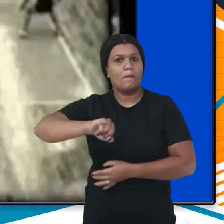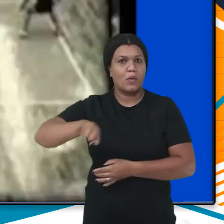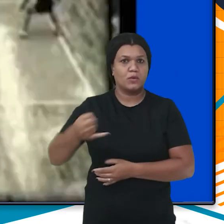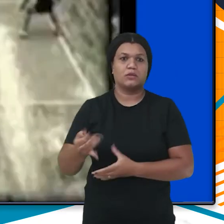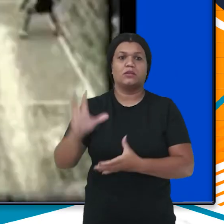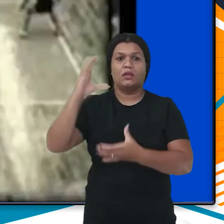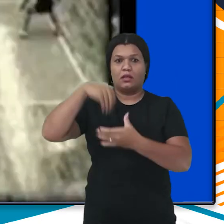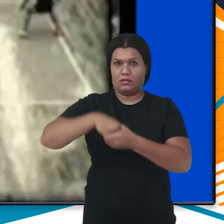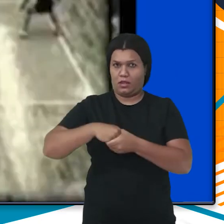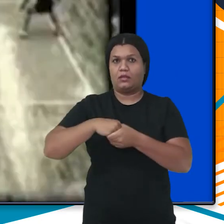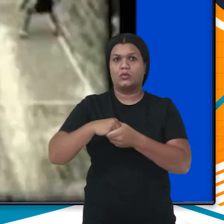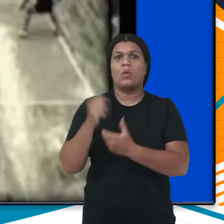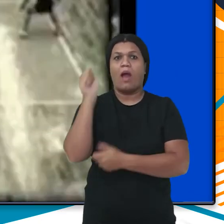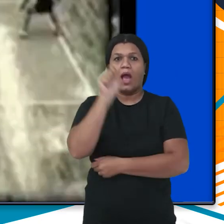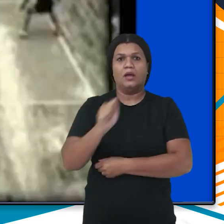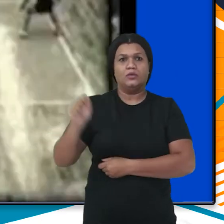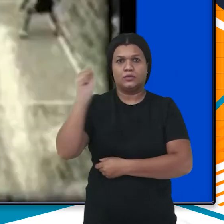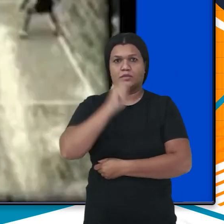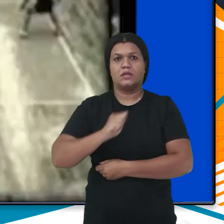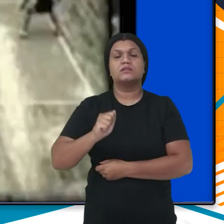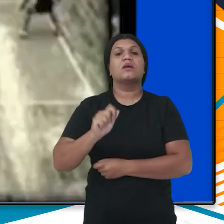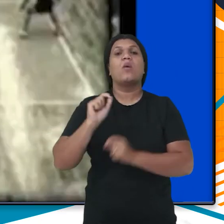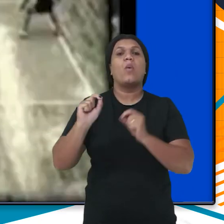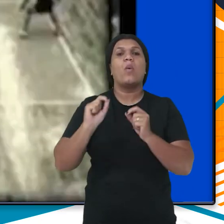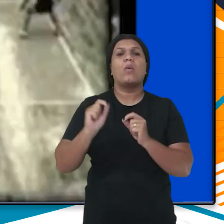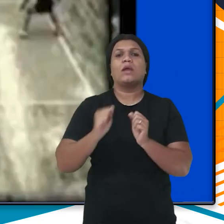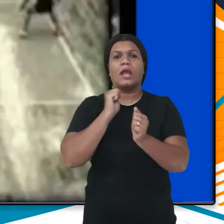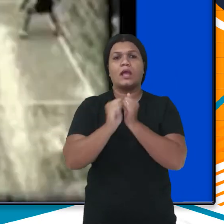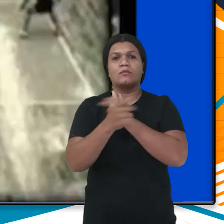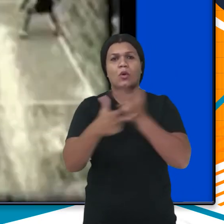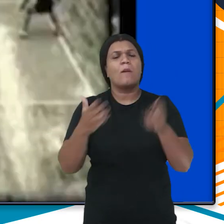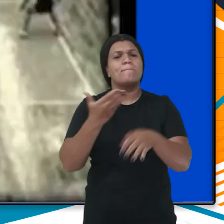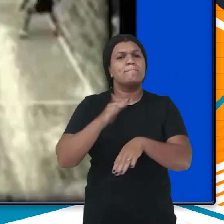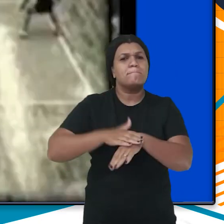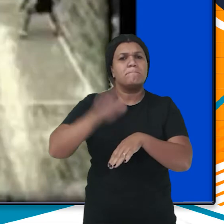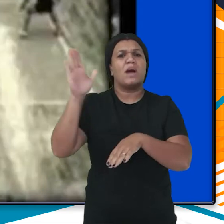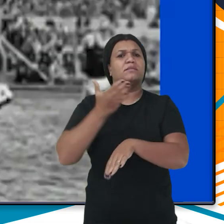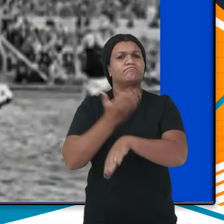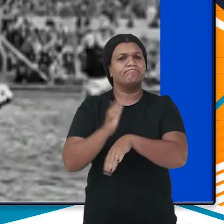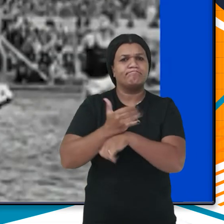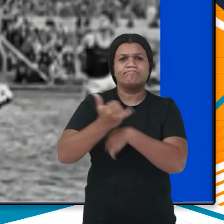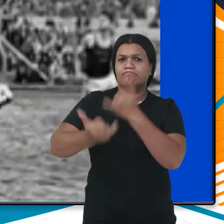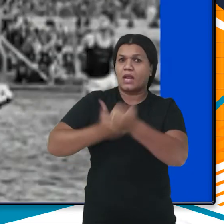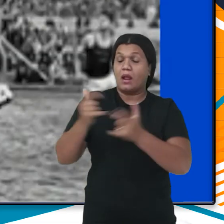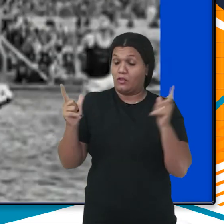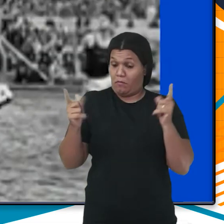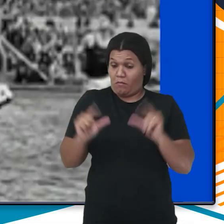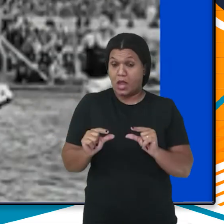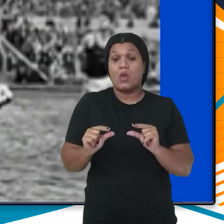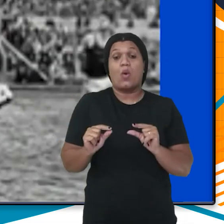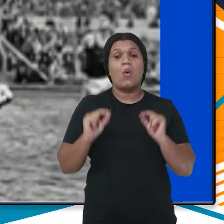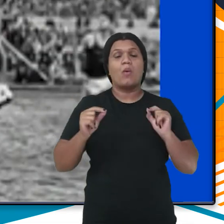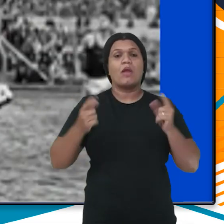Cristã de Moços um esporte mais recreativo que a calistenia e com o menor desgaste e contato físico com o basquete,